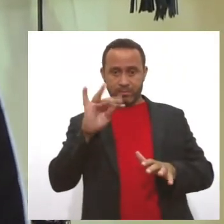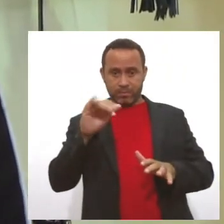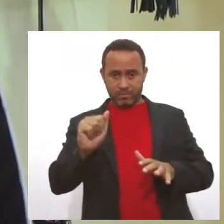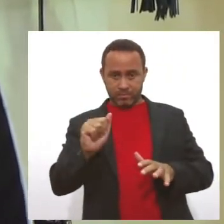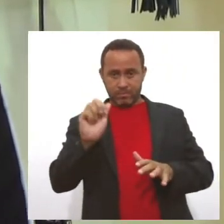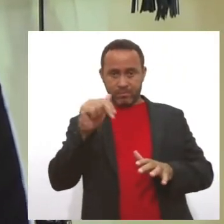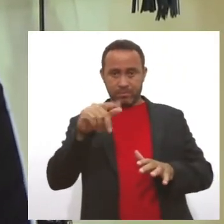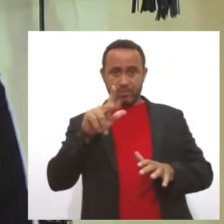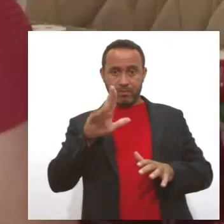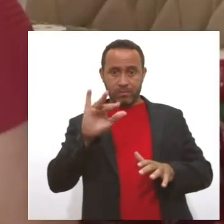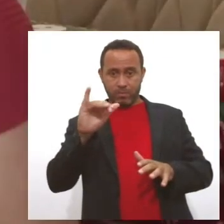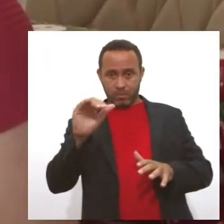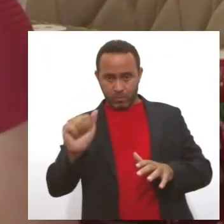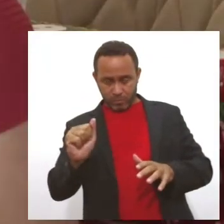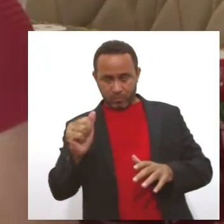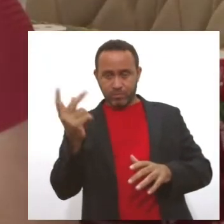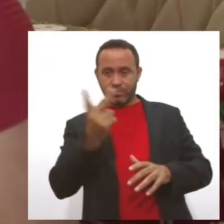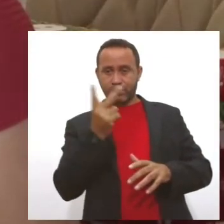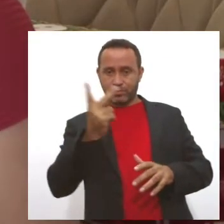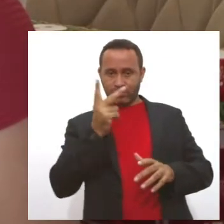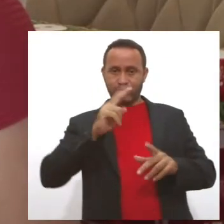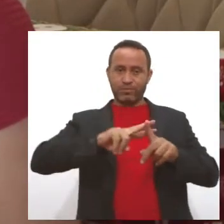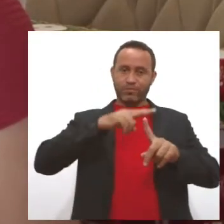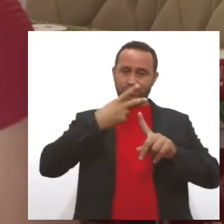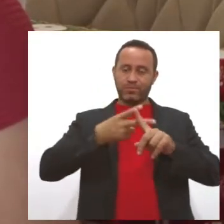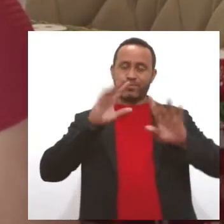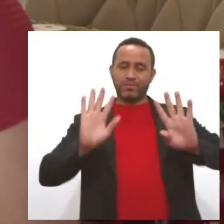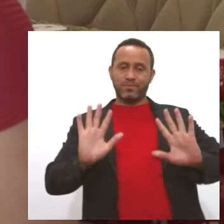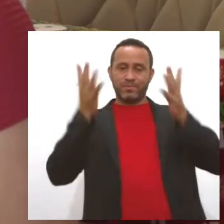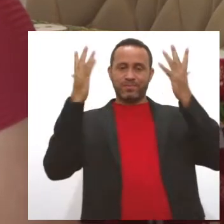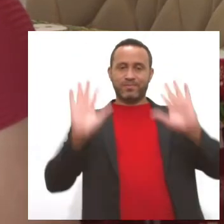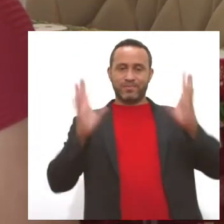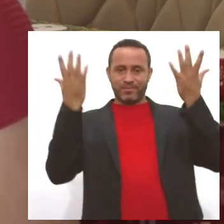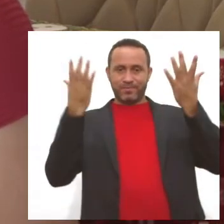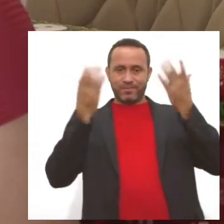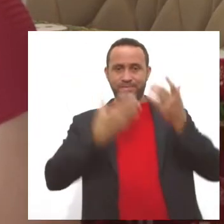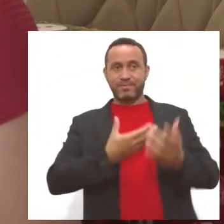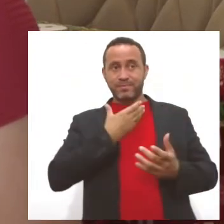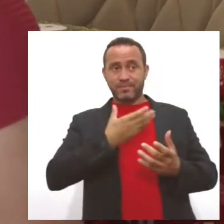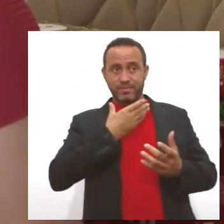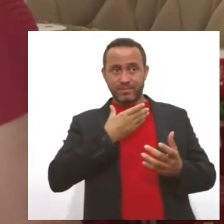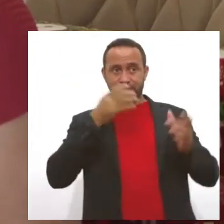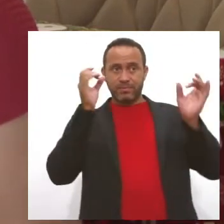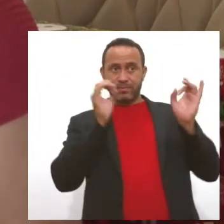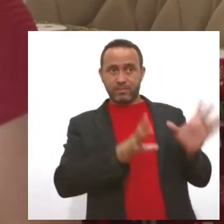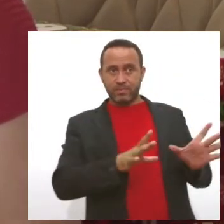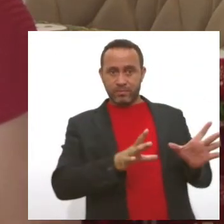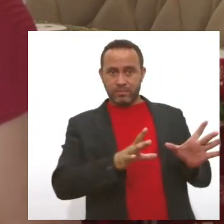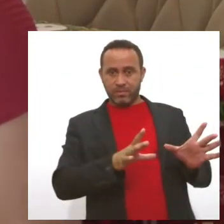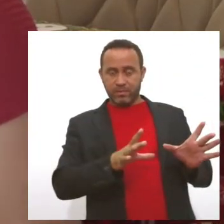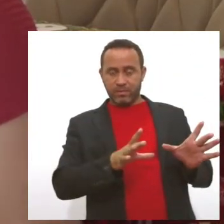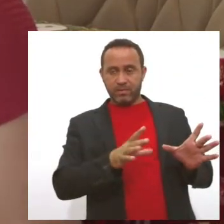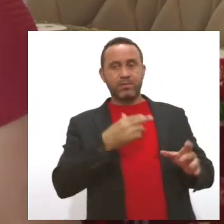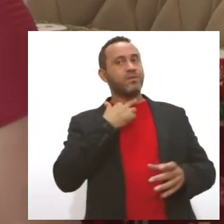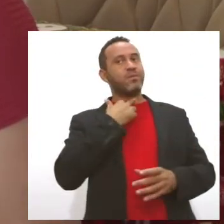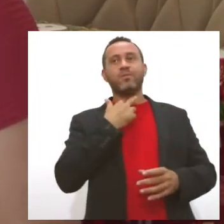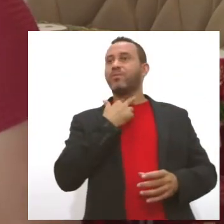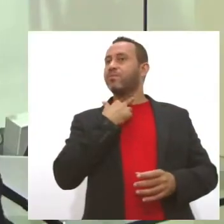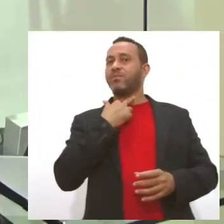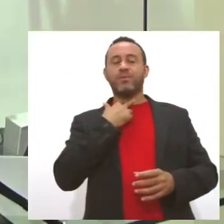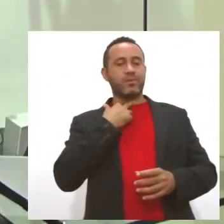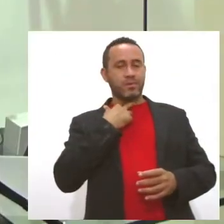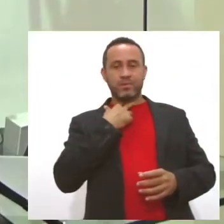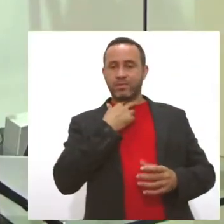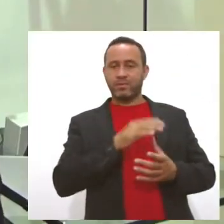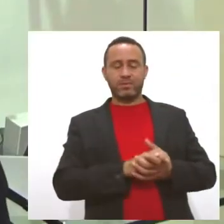possuem motivos dobrados para festejar o dia de Natal. Deixar de comemorar a data não é uma opção.